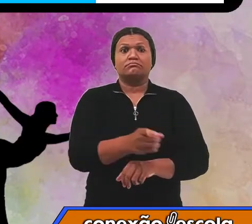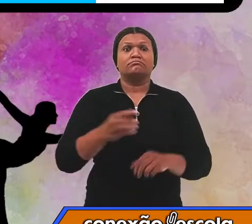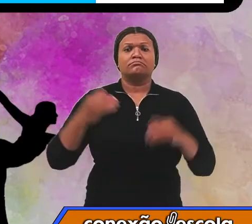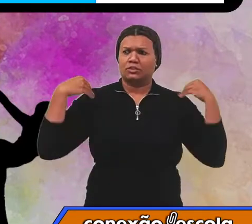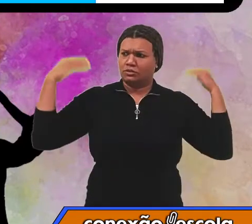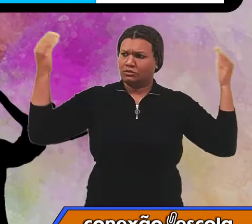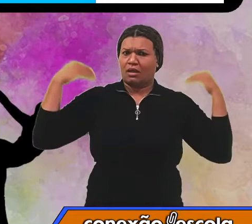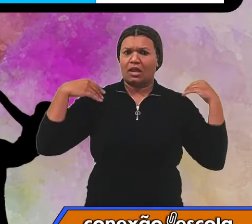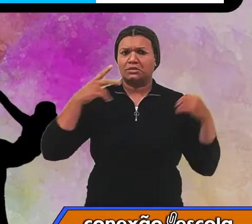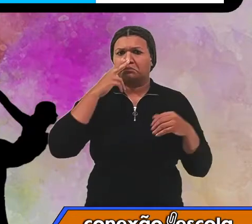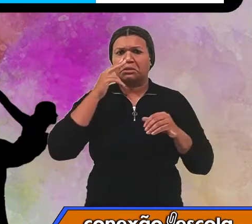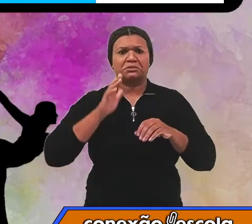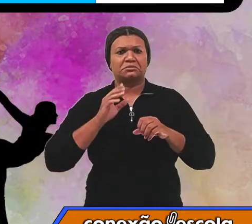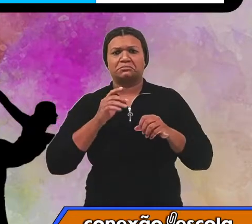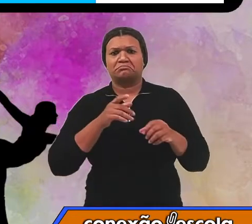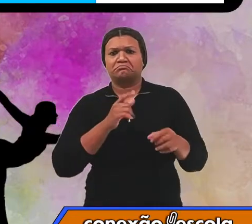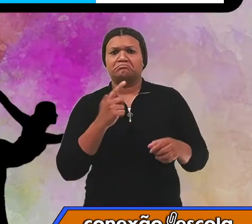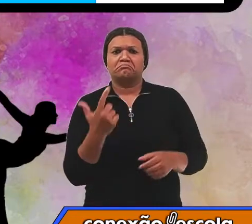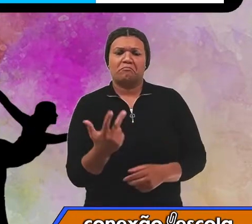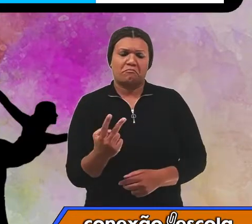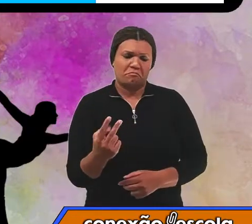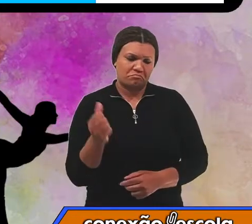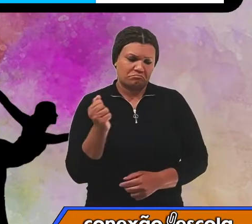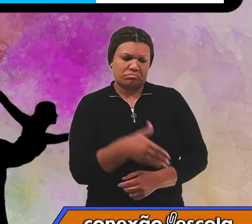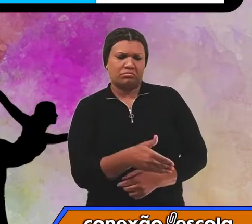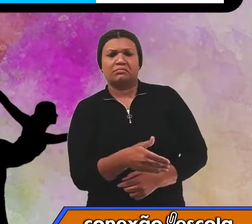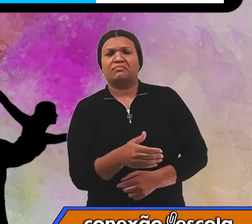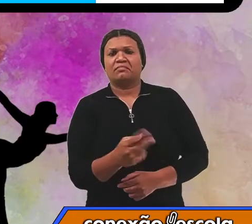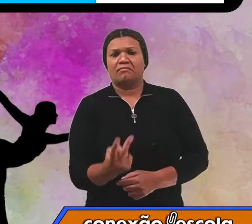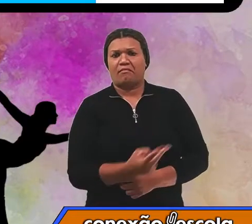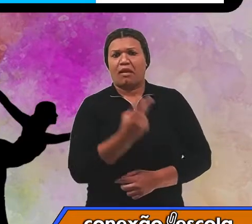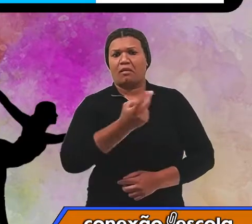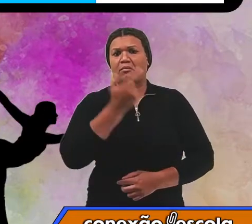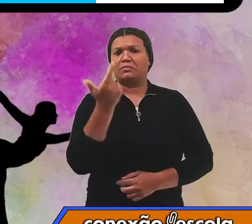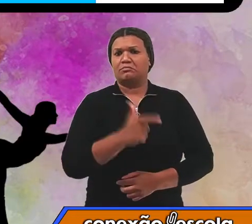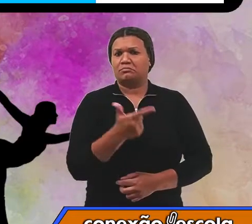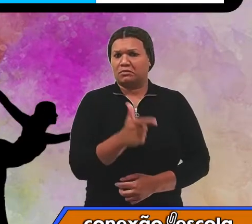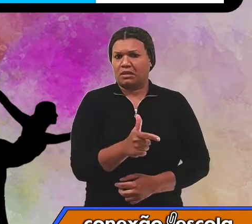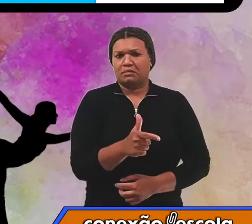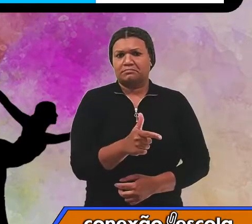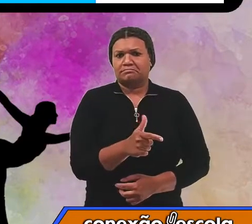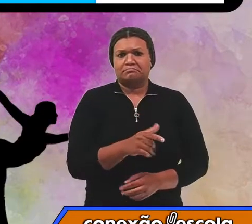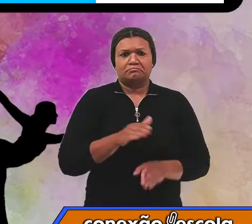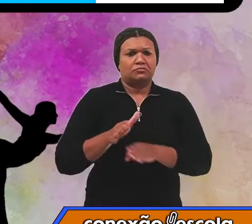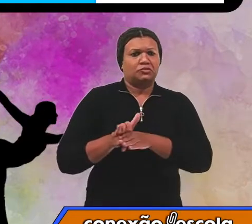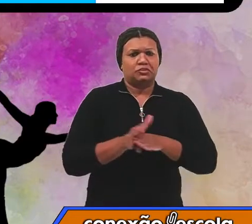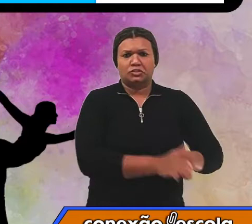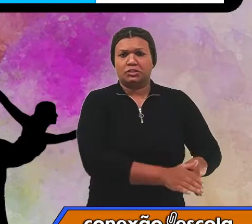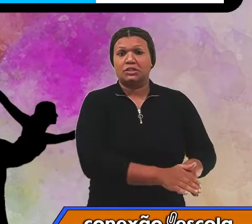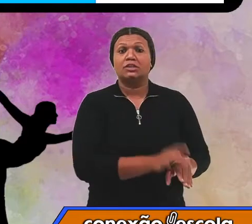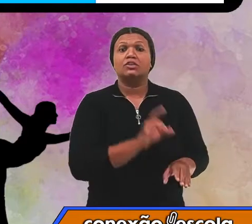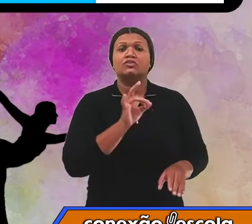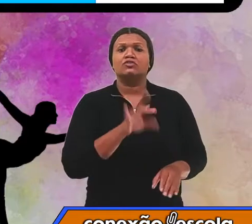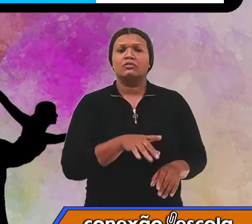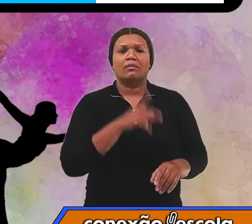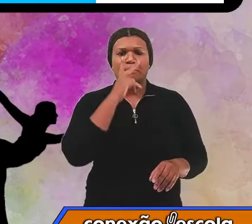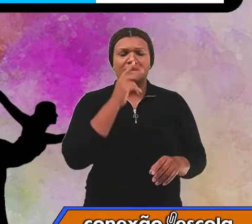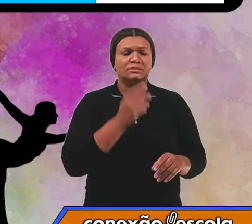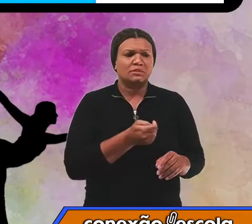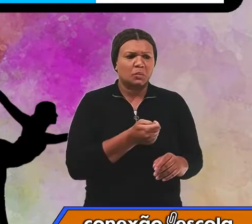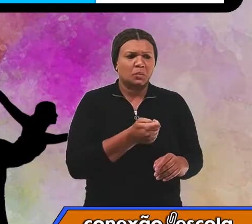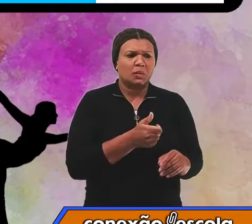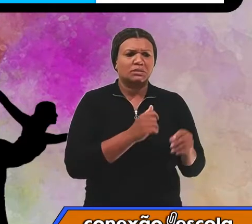valorizada, sendo uma prática totalmente desaconselhada, ficando restrita quase que